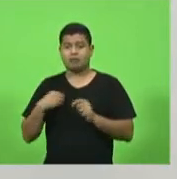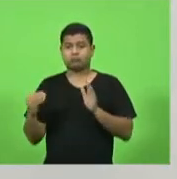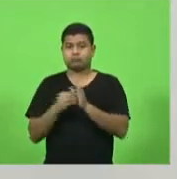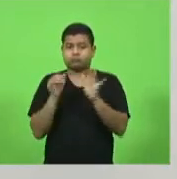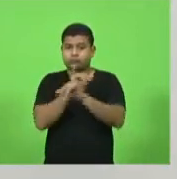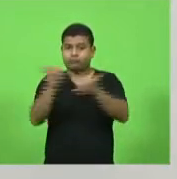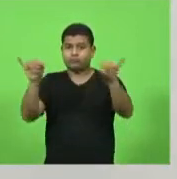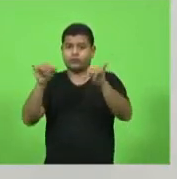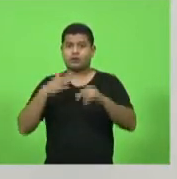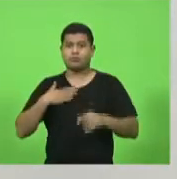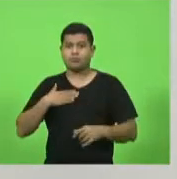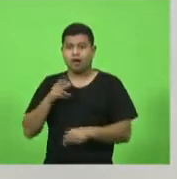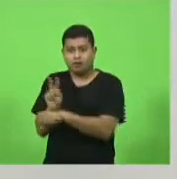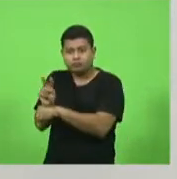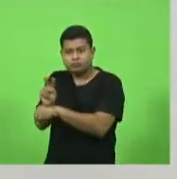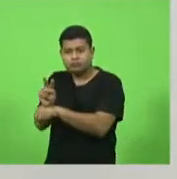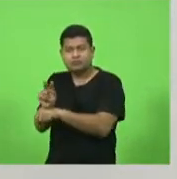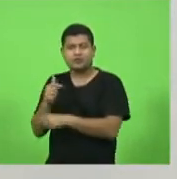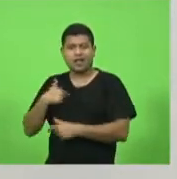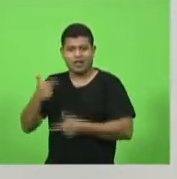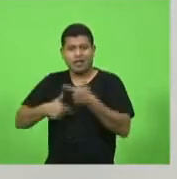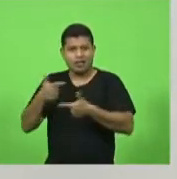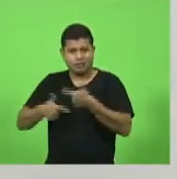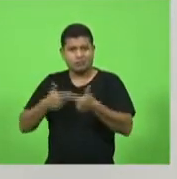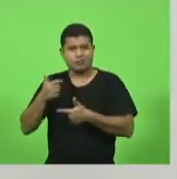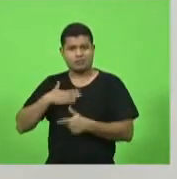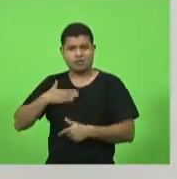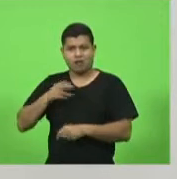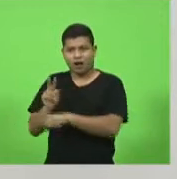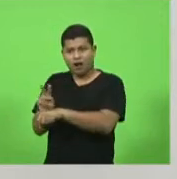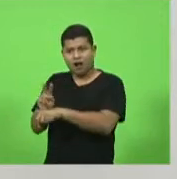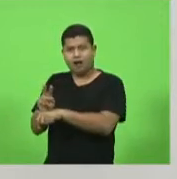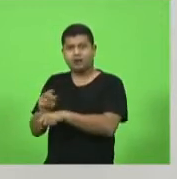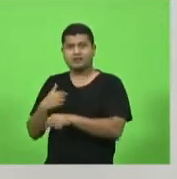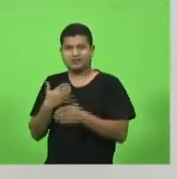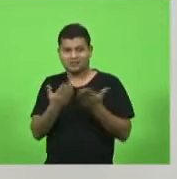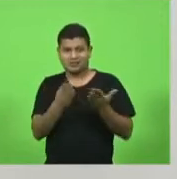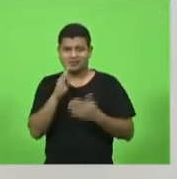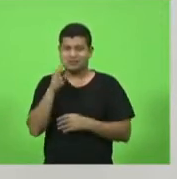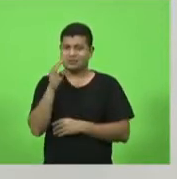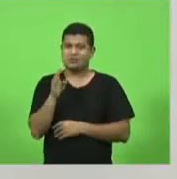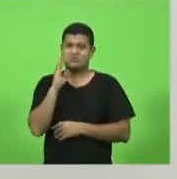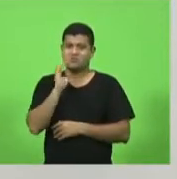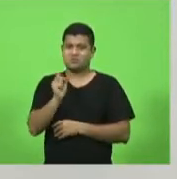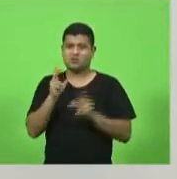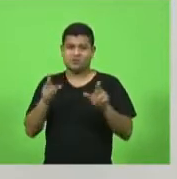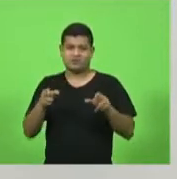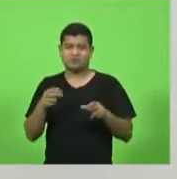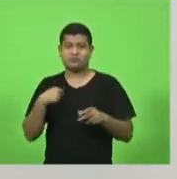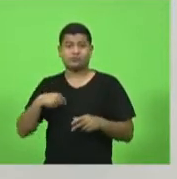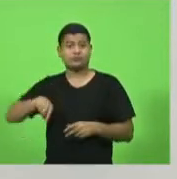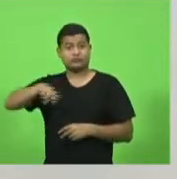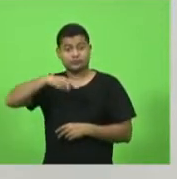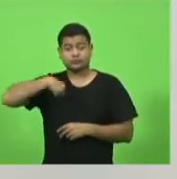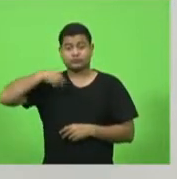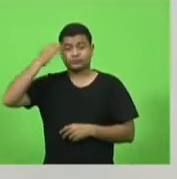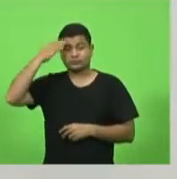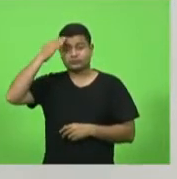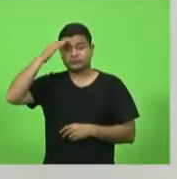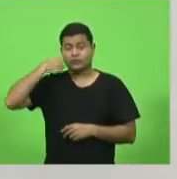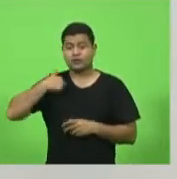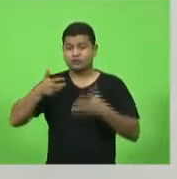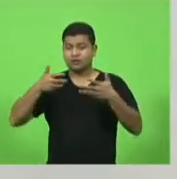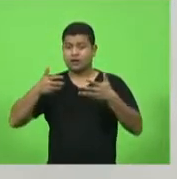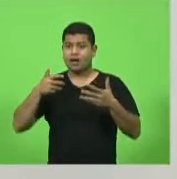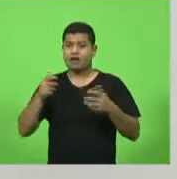aqui como fiscalizador, deputado Bruno, que sempre abaixa a bandeira do fiscalizador, a gente está entendendo, eu quero chegar